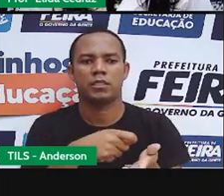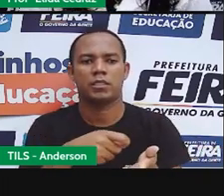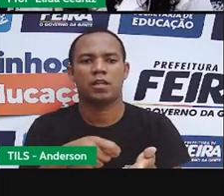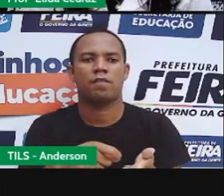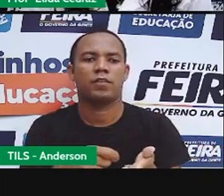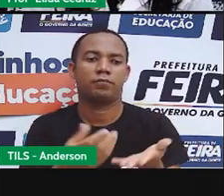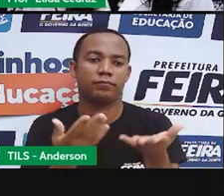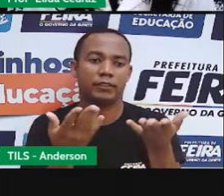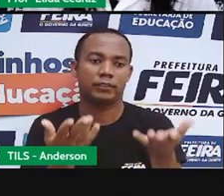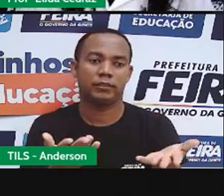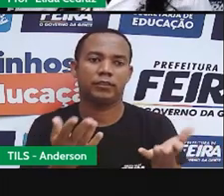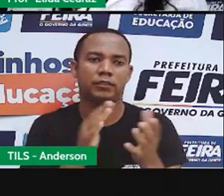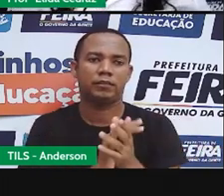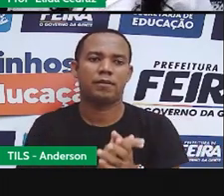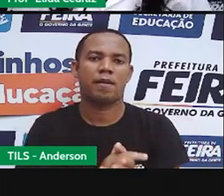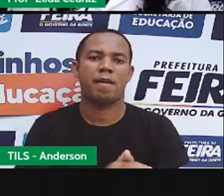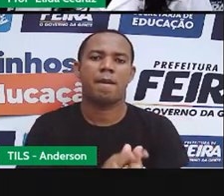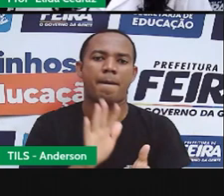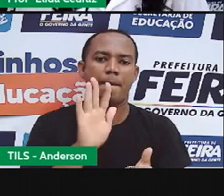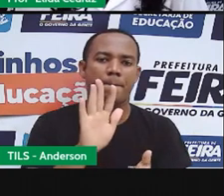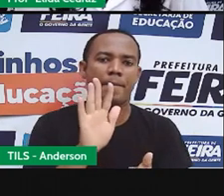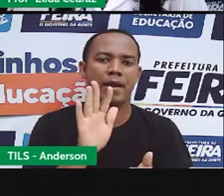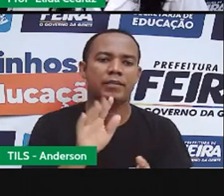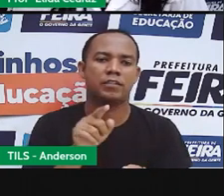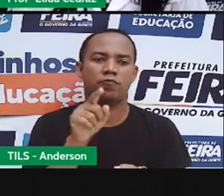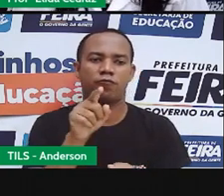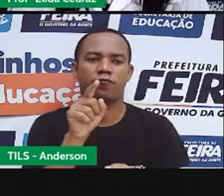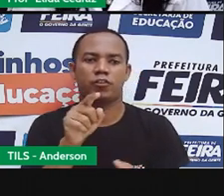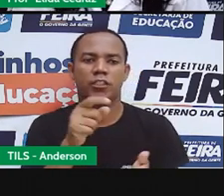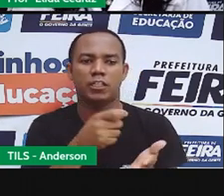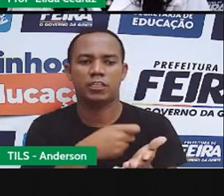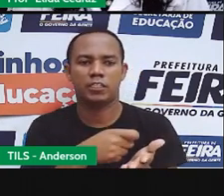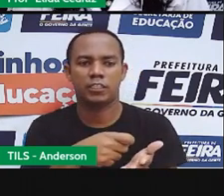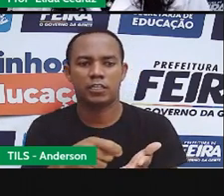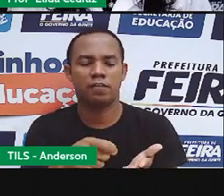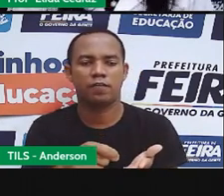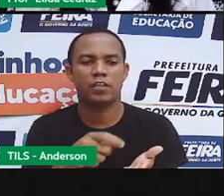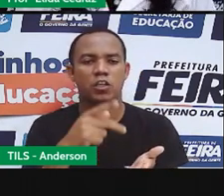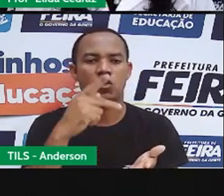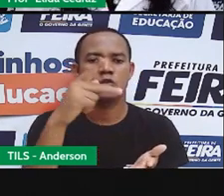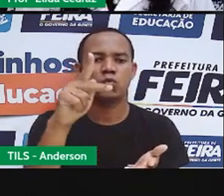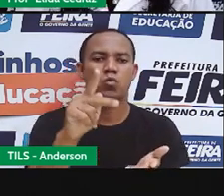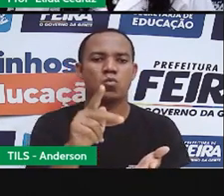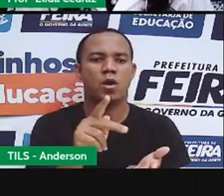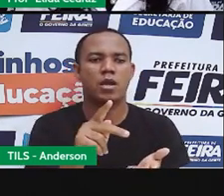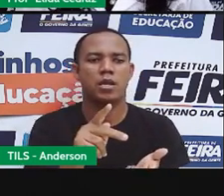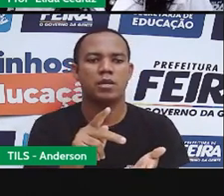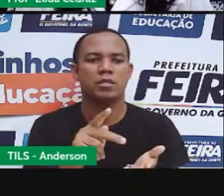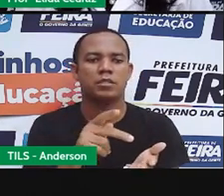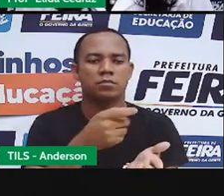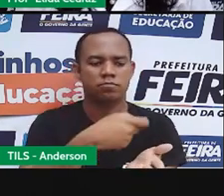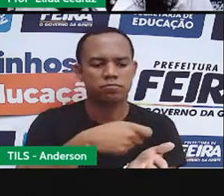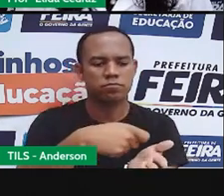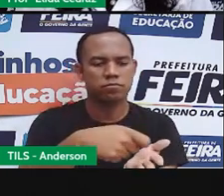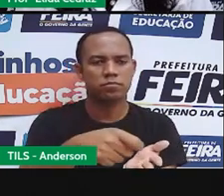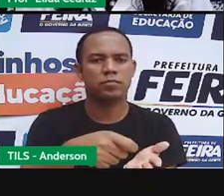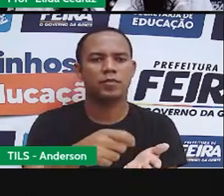eles assim. Mas se fosse para você escrever com a sua letra, você escreveria.